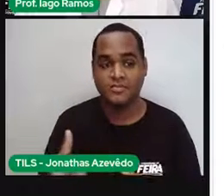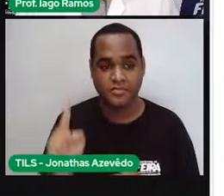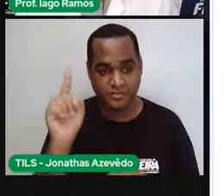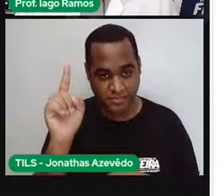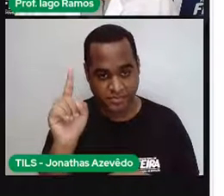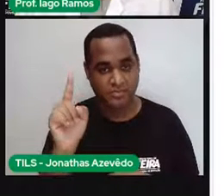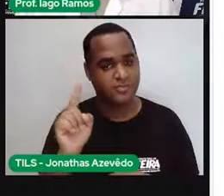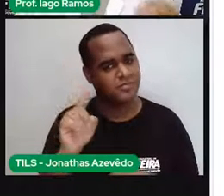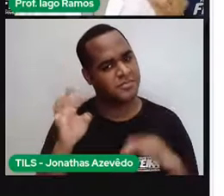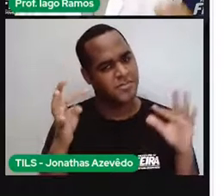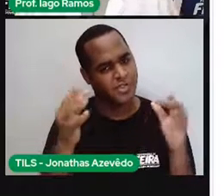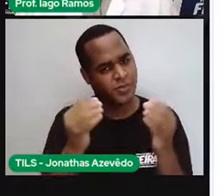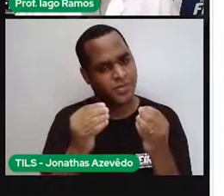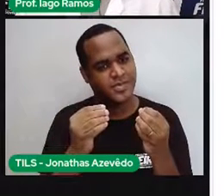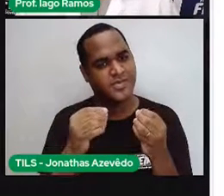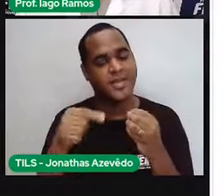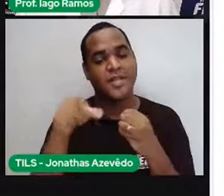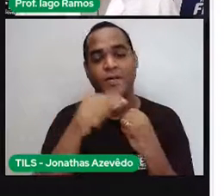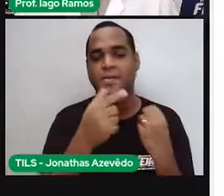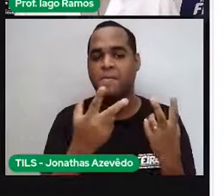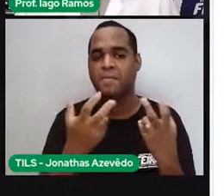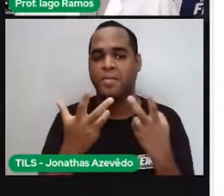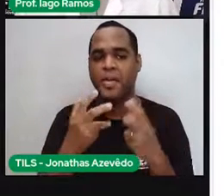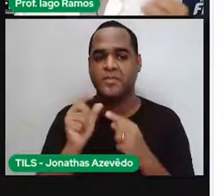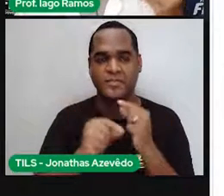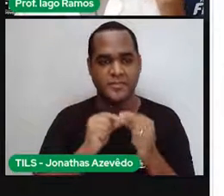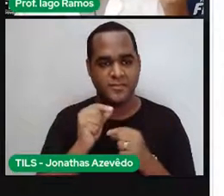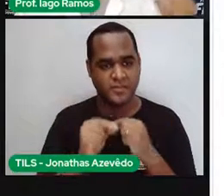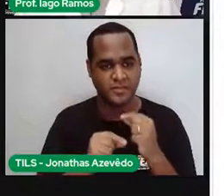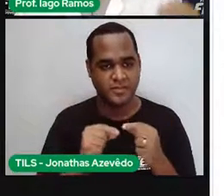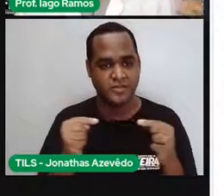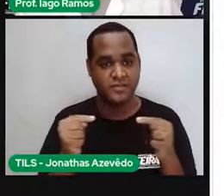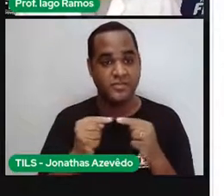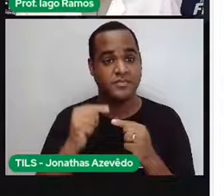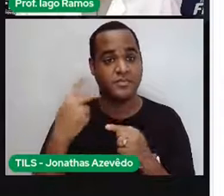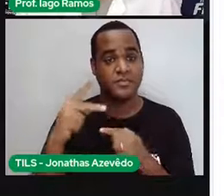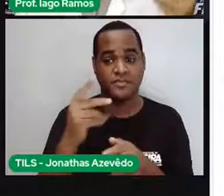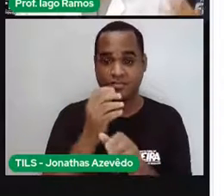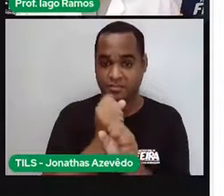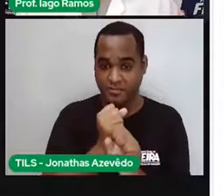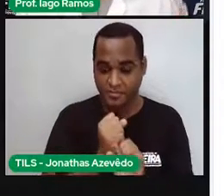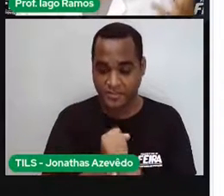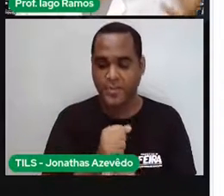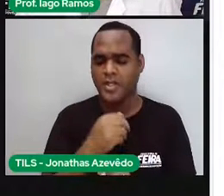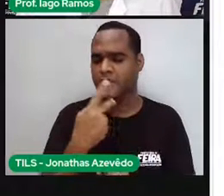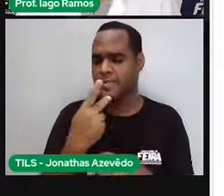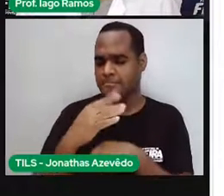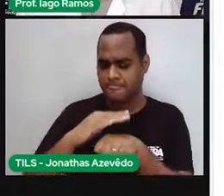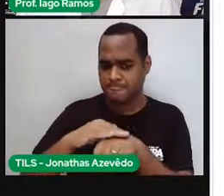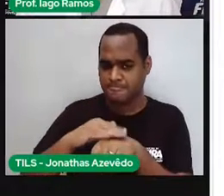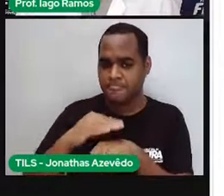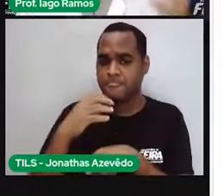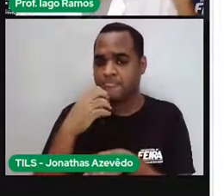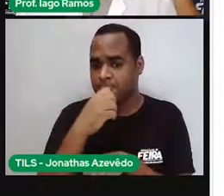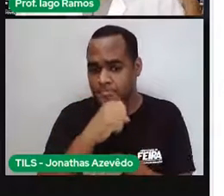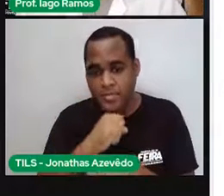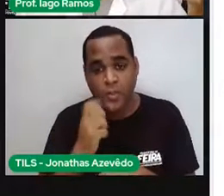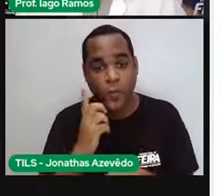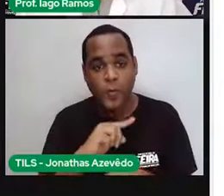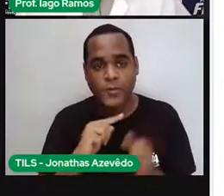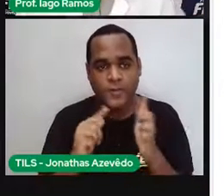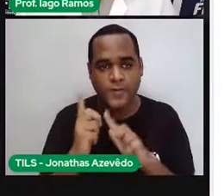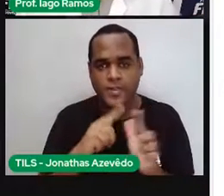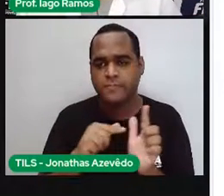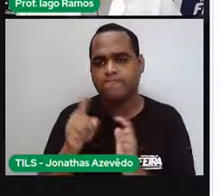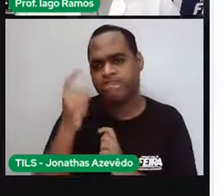contorno do campo a gente descobriu a quantidade de metros que você correu, pensando